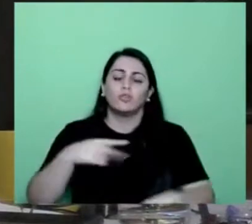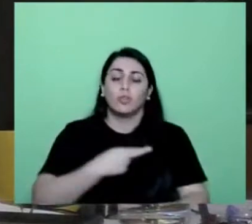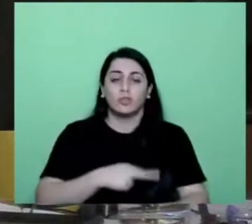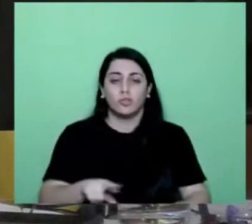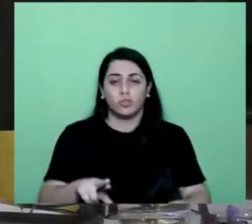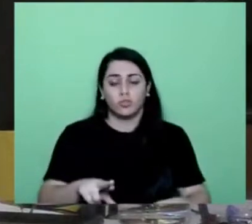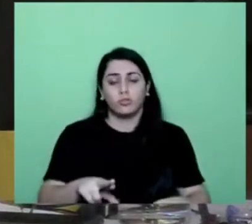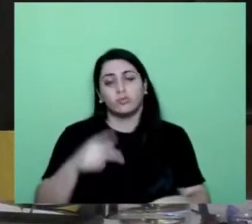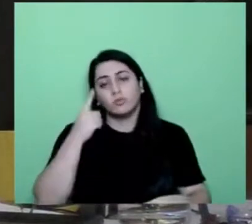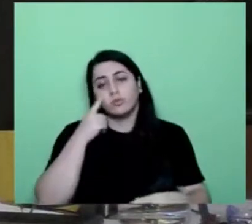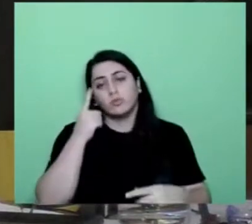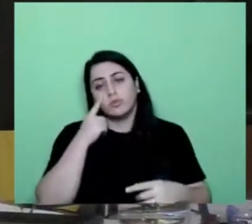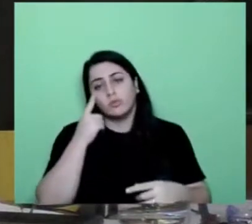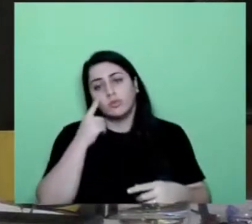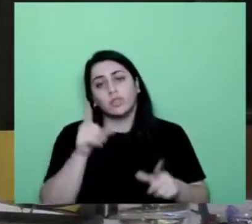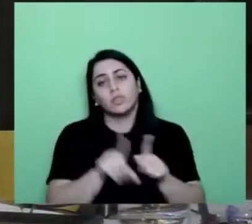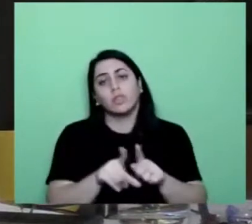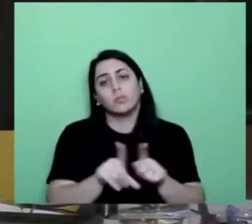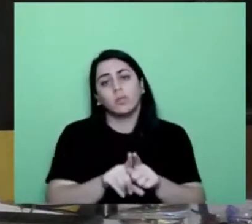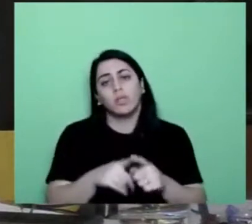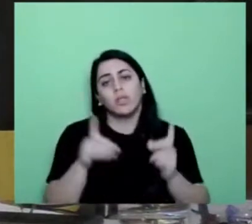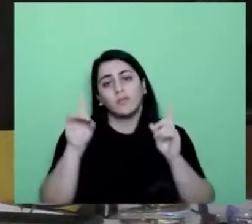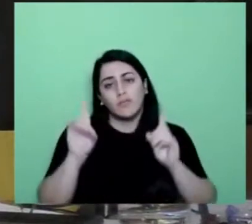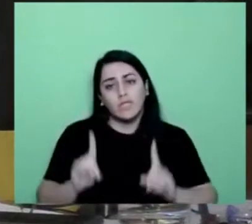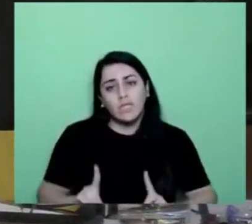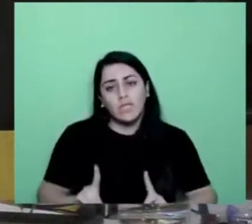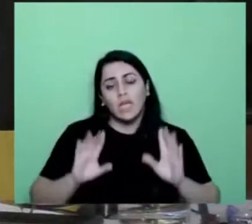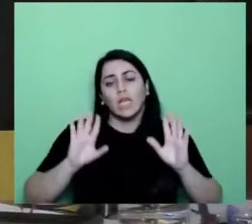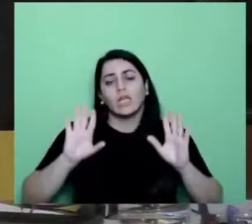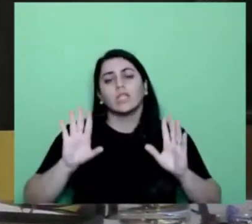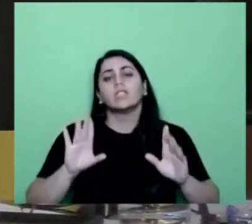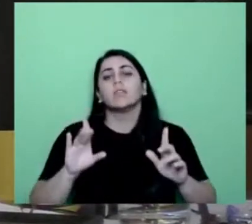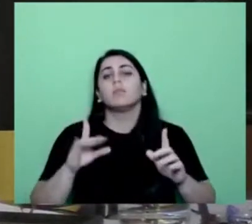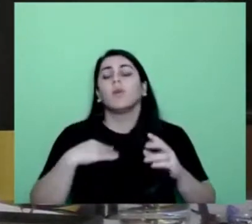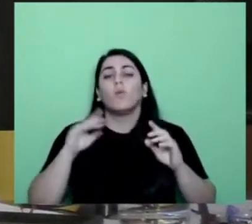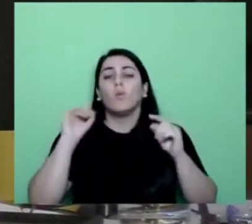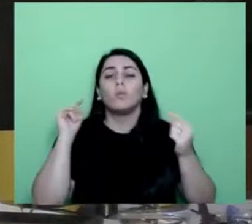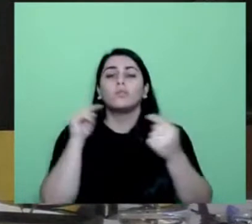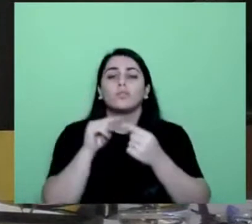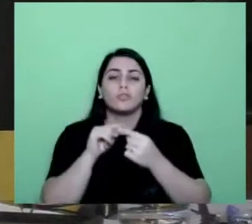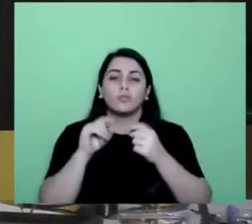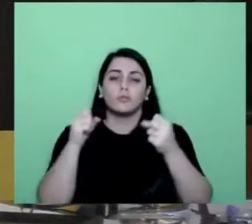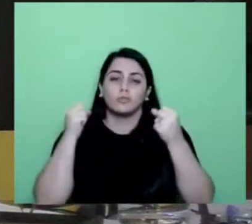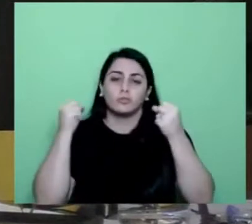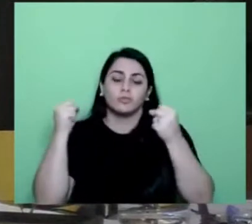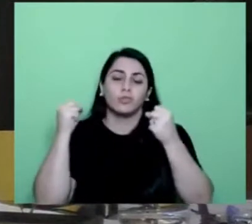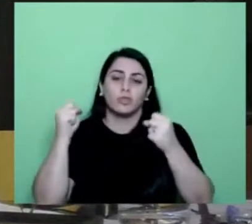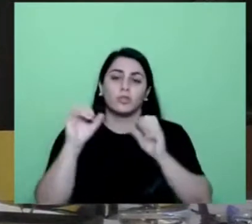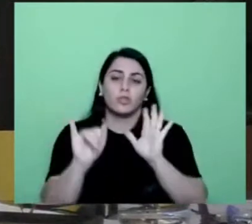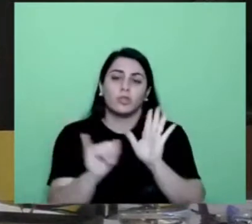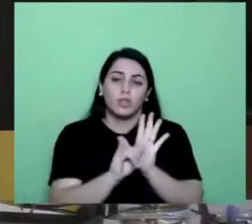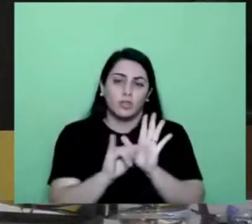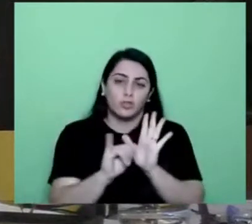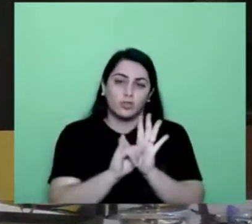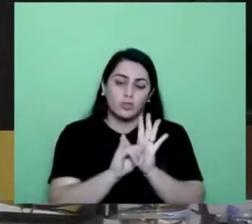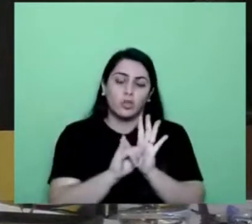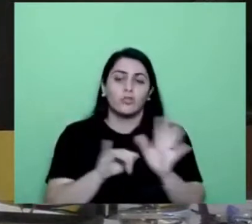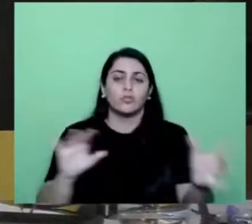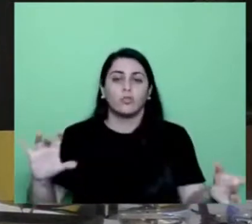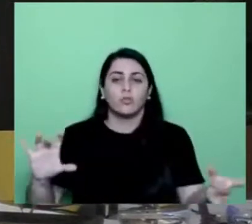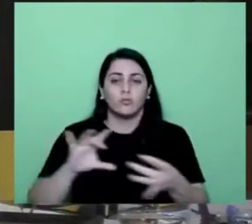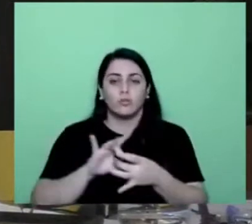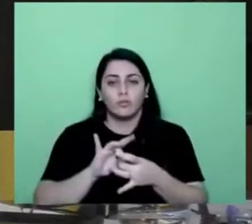a deficiência, entre outros. Visando ainda o fortalecimento da identidade e de vínculo de